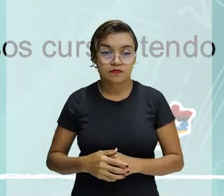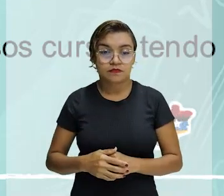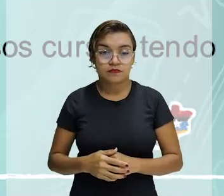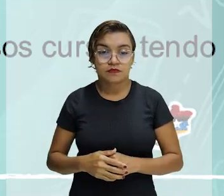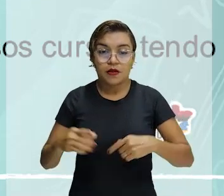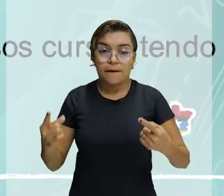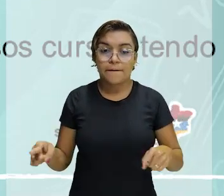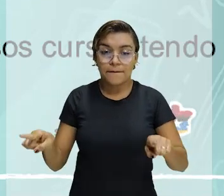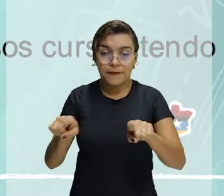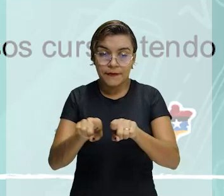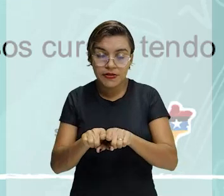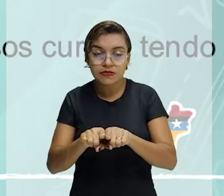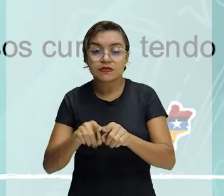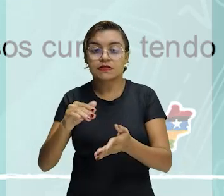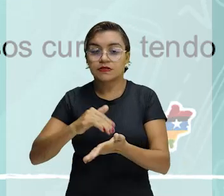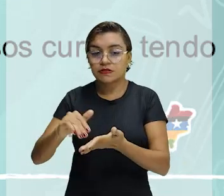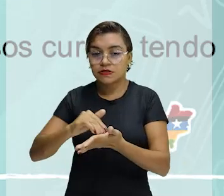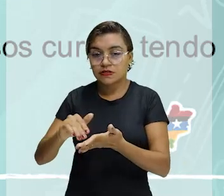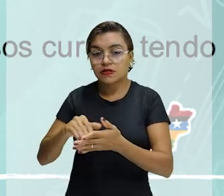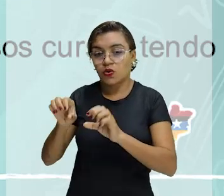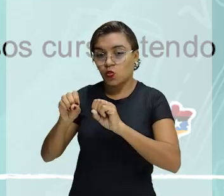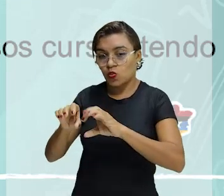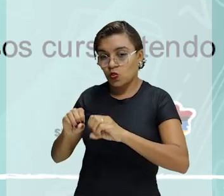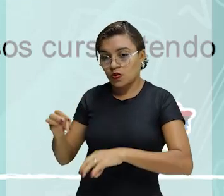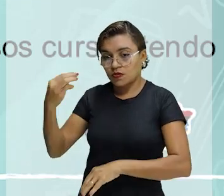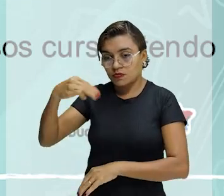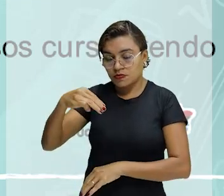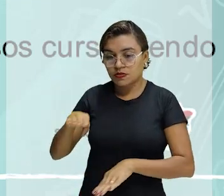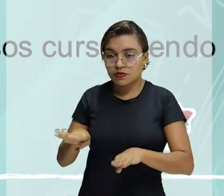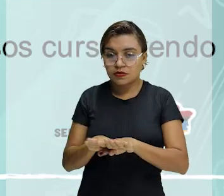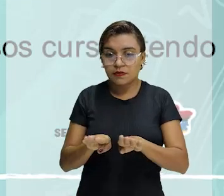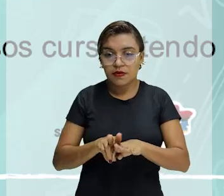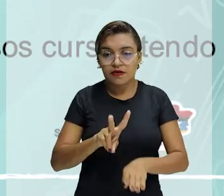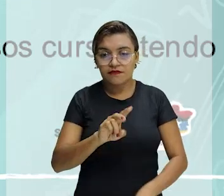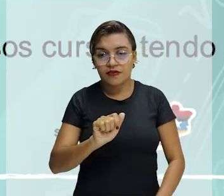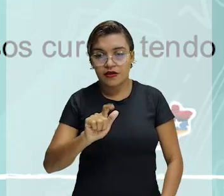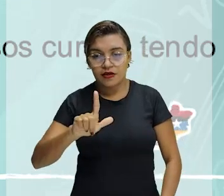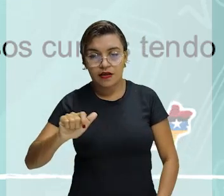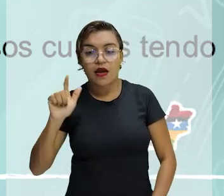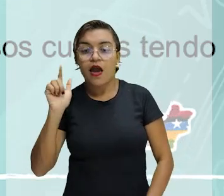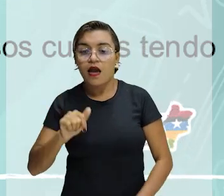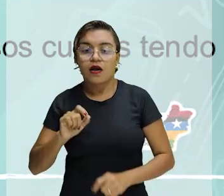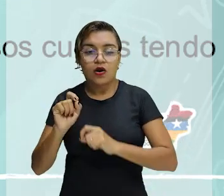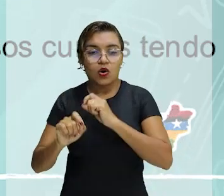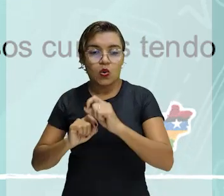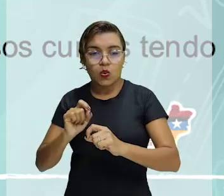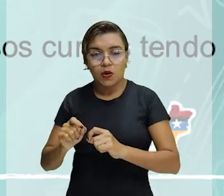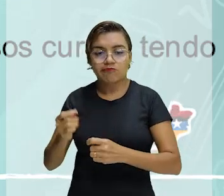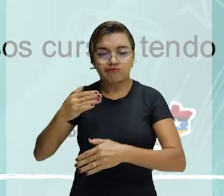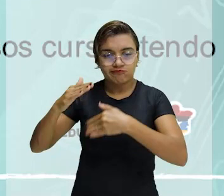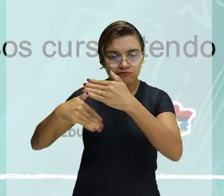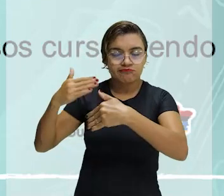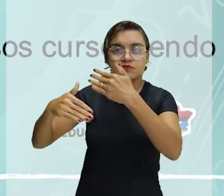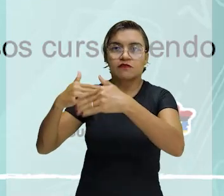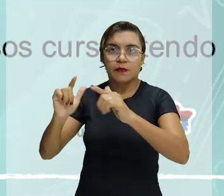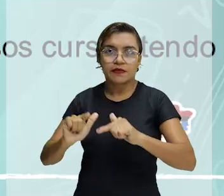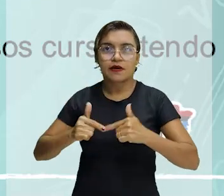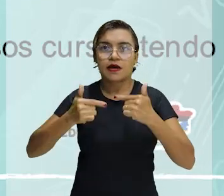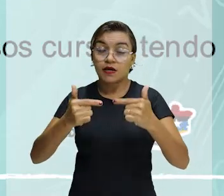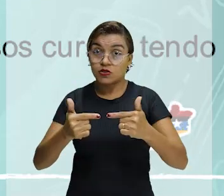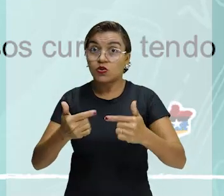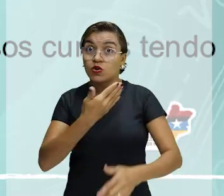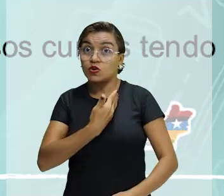meio da parceria com a Secretaria de Educação do Maranhão e a Vale, está desenvolvendo ações em escolas públicas maranhenses,